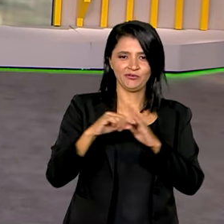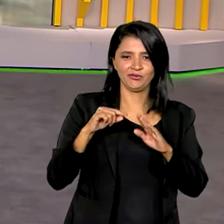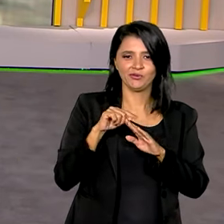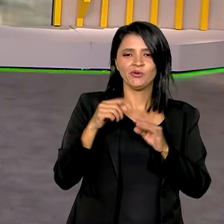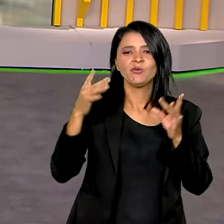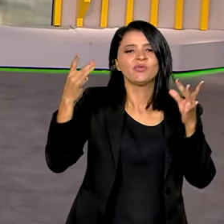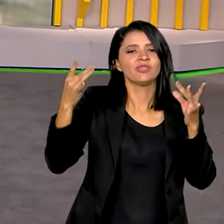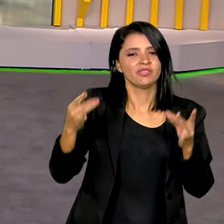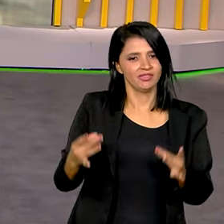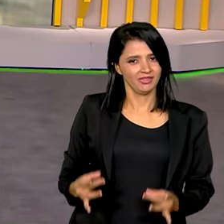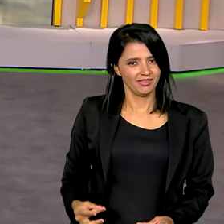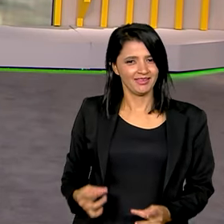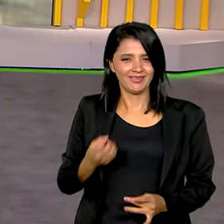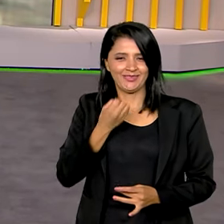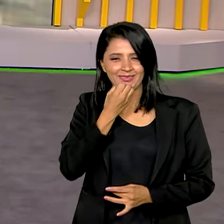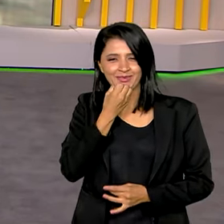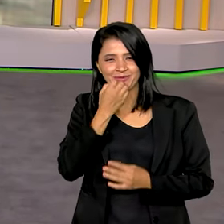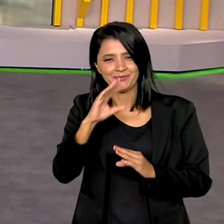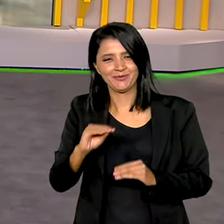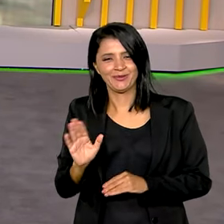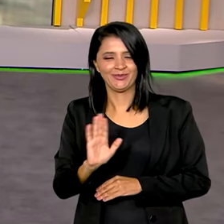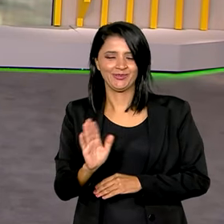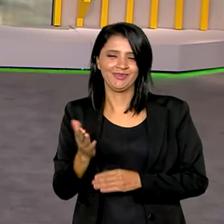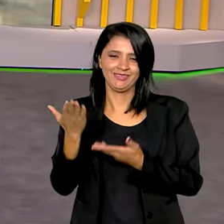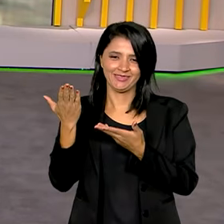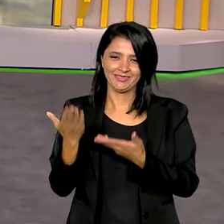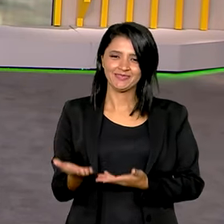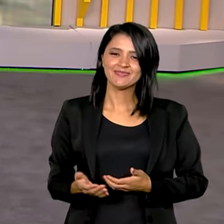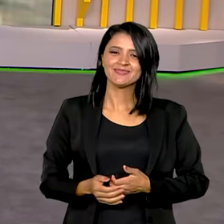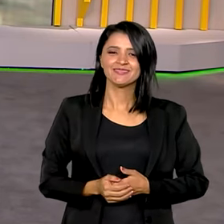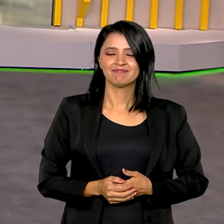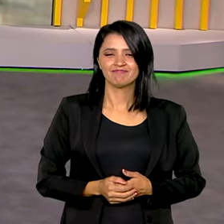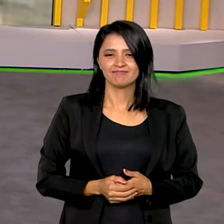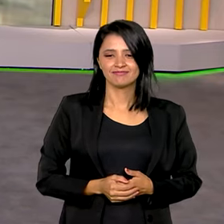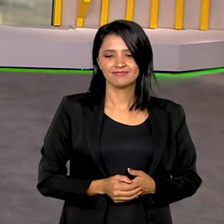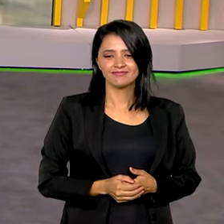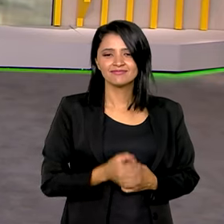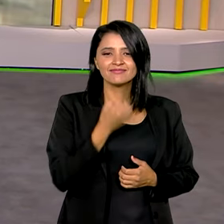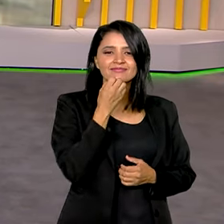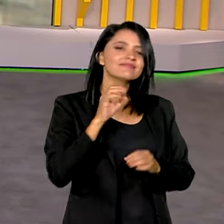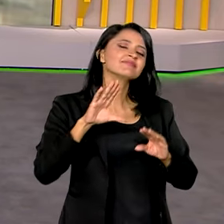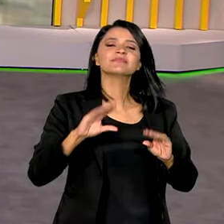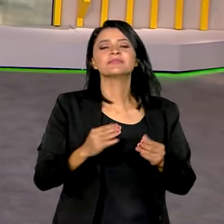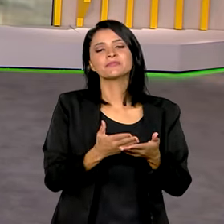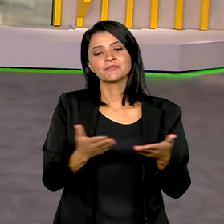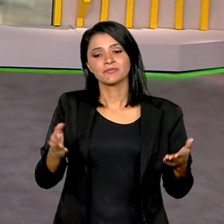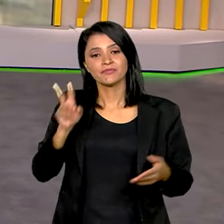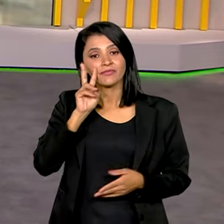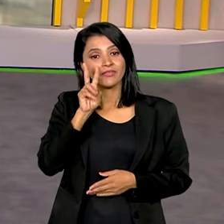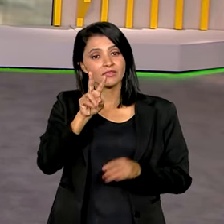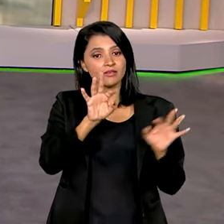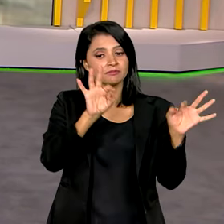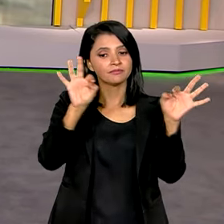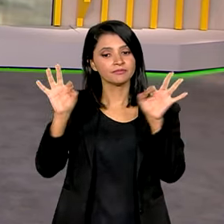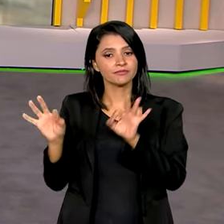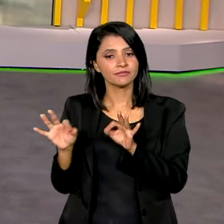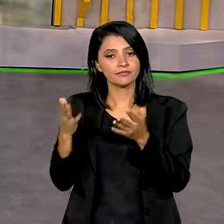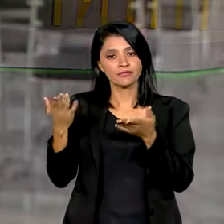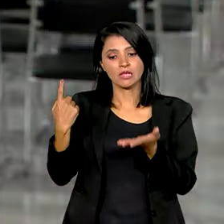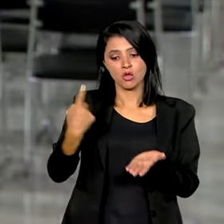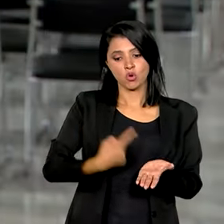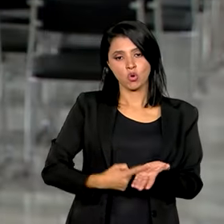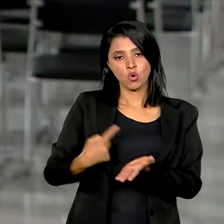Planalto, os detalhes. Olá, Pablo! Boa noite pra você! Boa noite, Carol! Boa noite a você que nos assiste. Com os